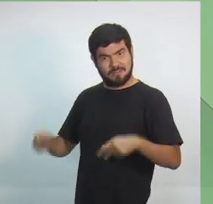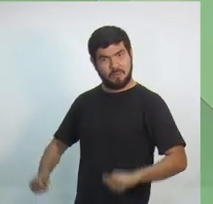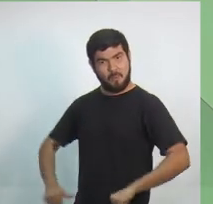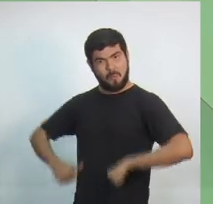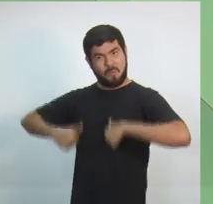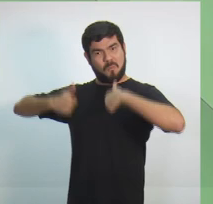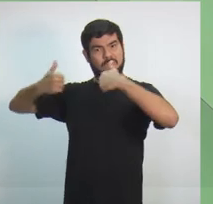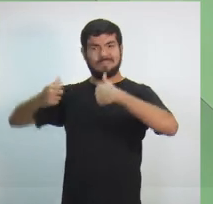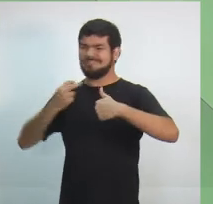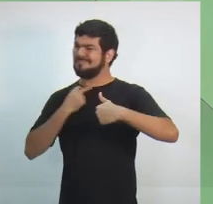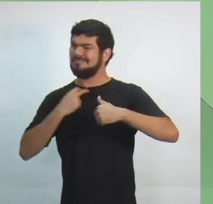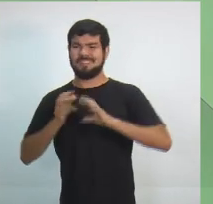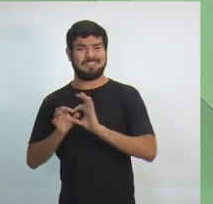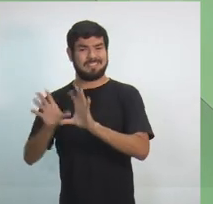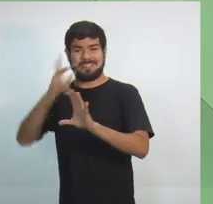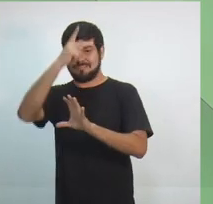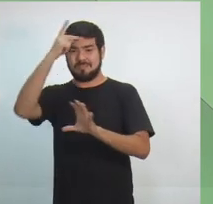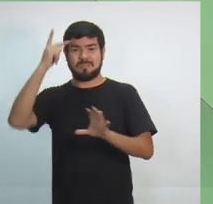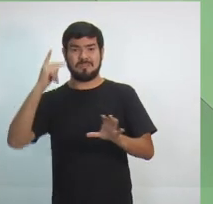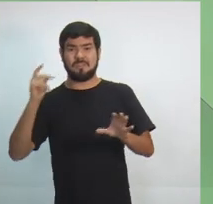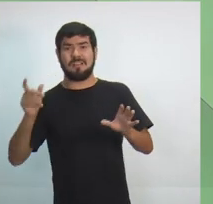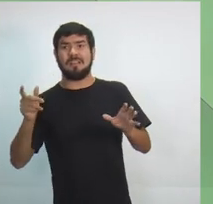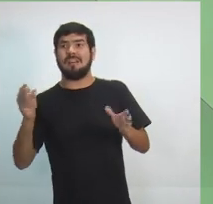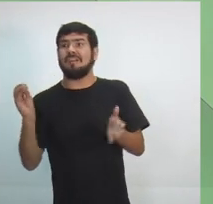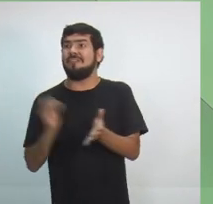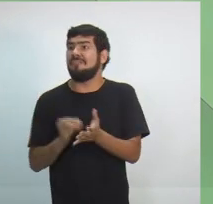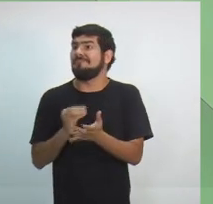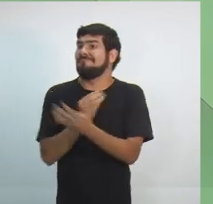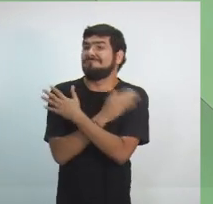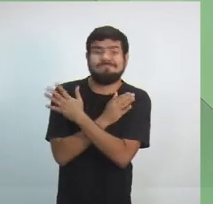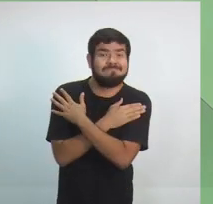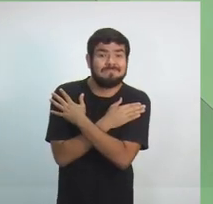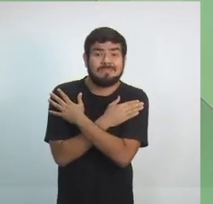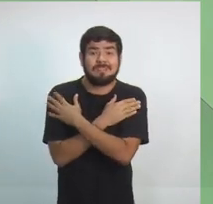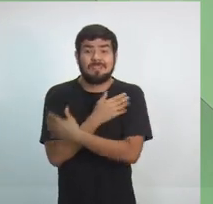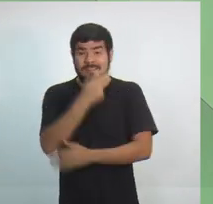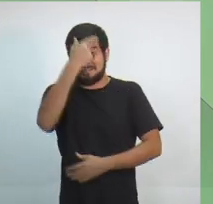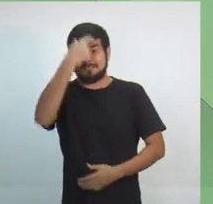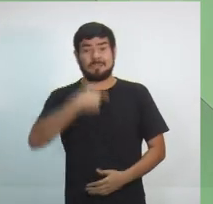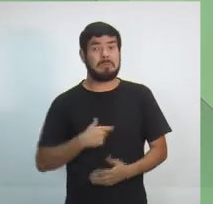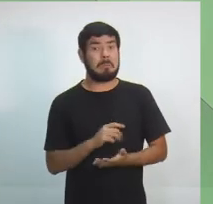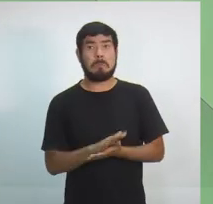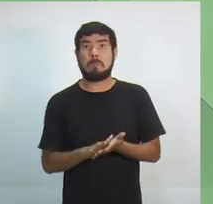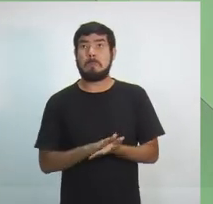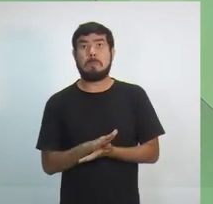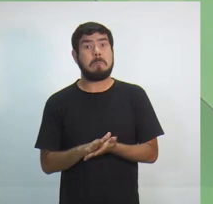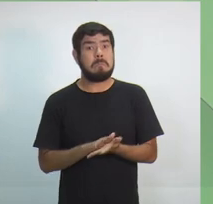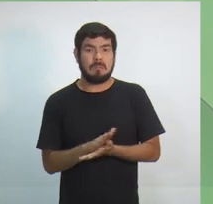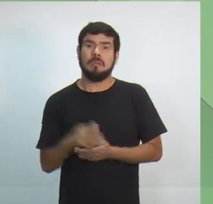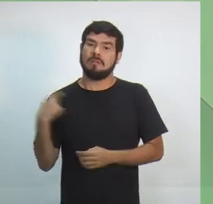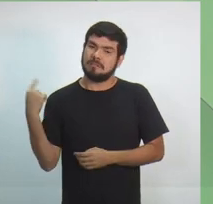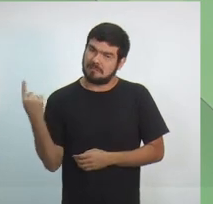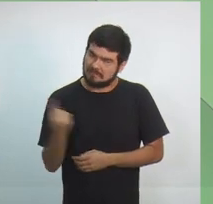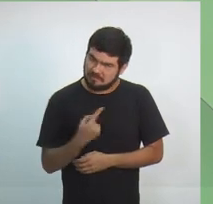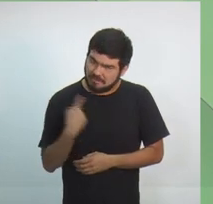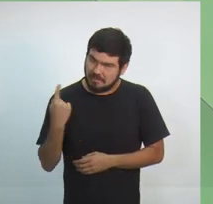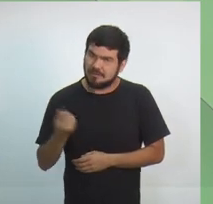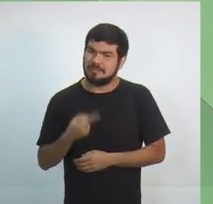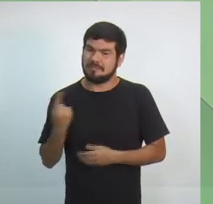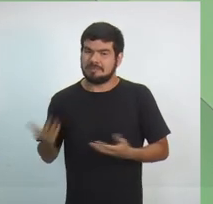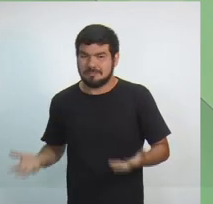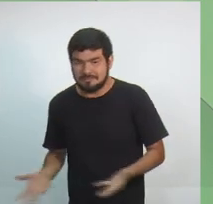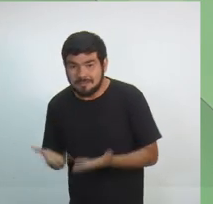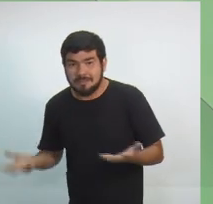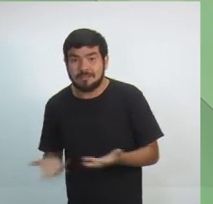deixar as pessoas sem a sua dignidade. Sem emprego, o homem não é nada. Então, nós estamos aqui colocando a nossa disposição,